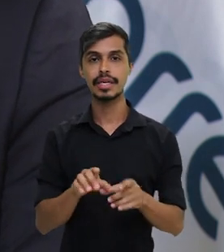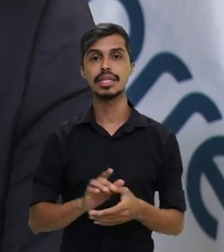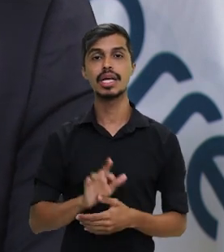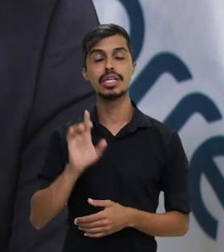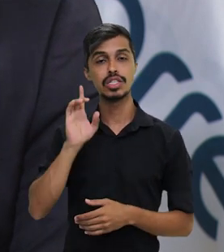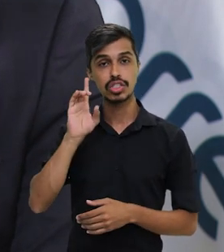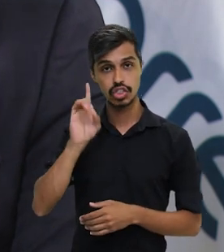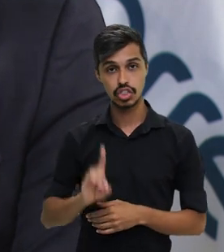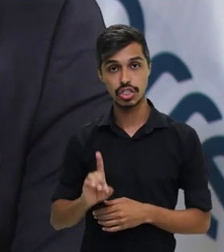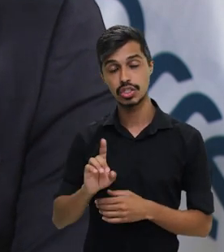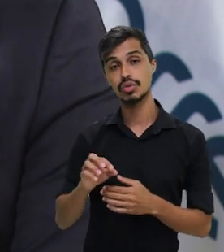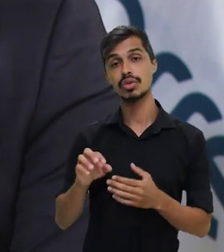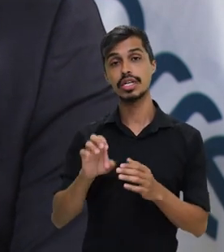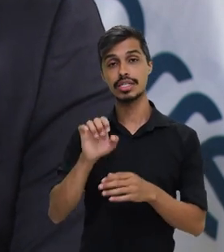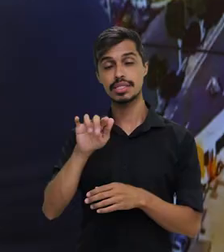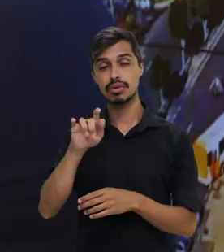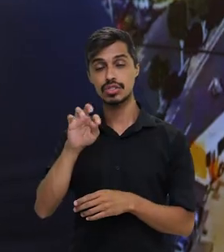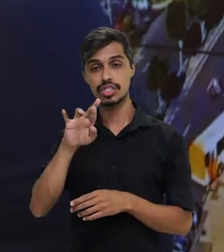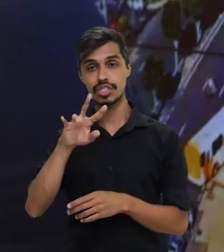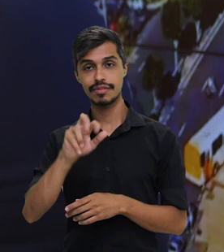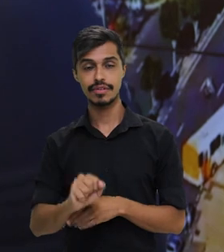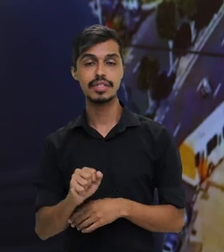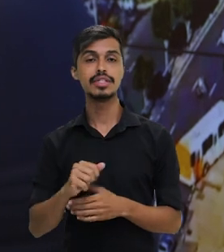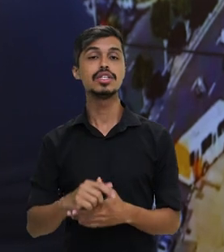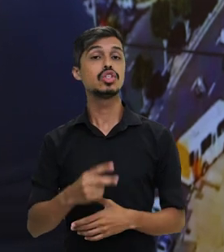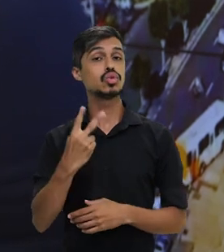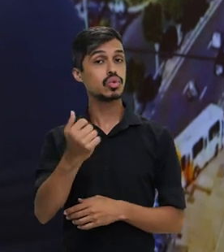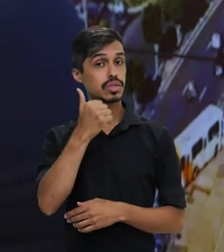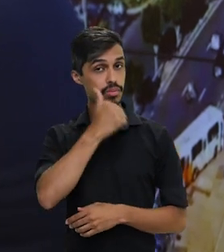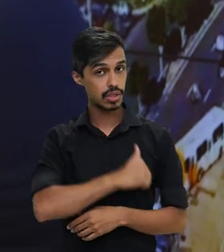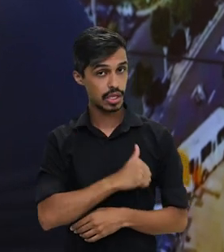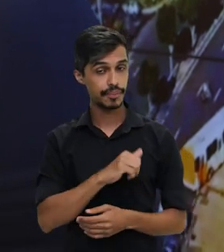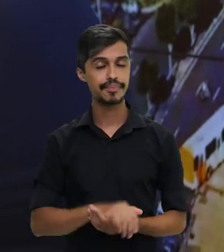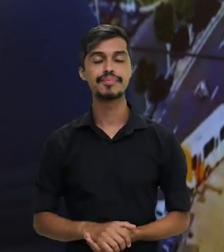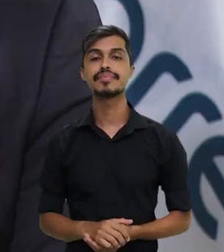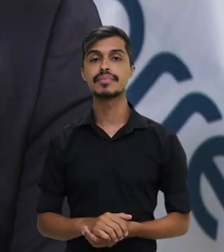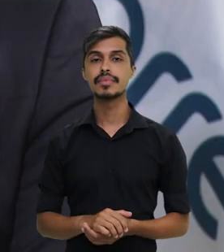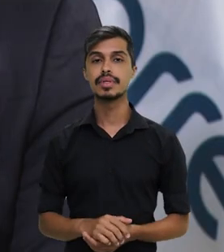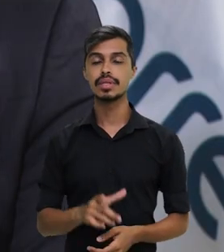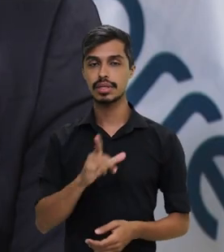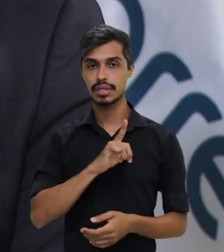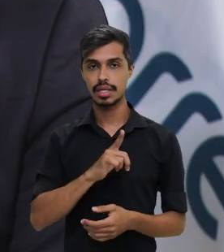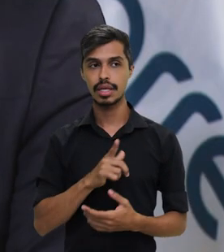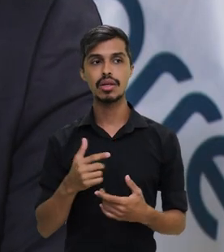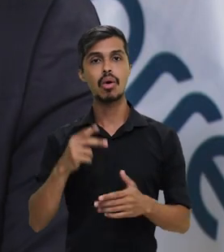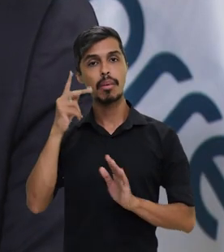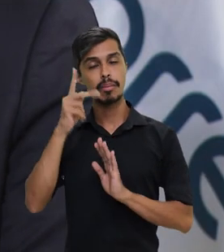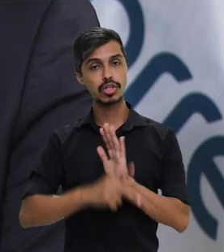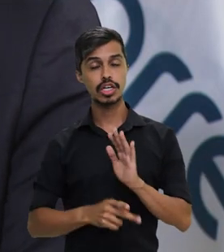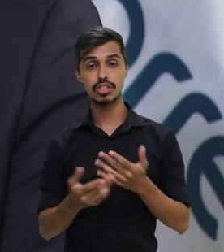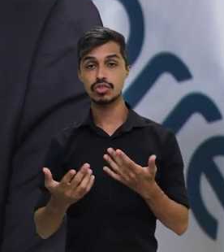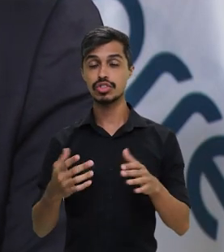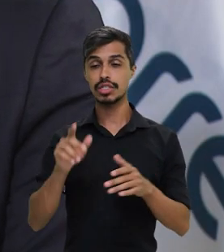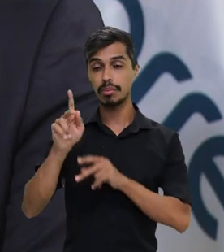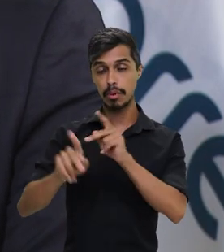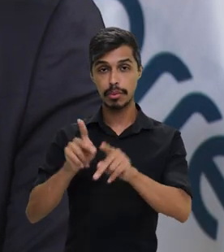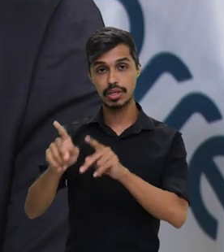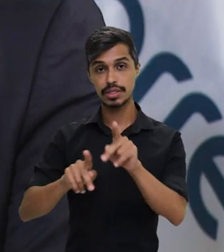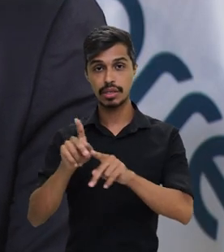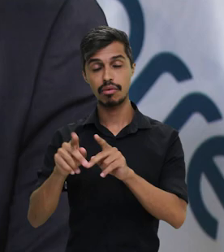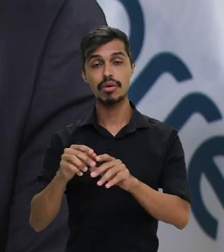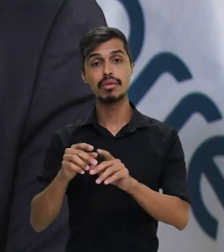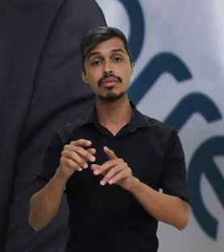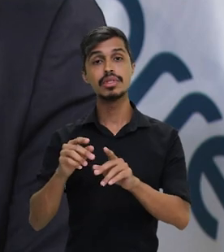na diretoria executiva duas mulheres. Temos também um programa de inclusão da população